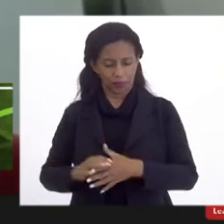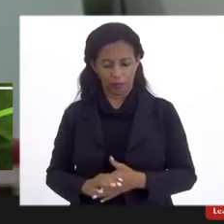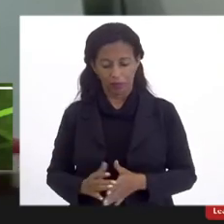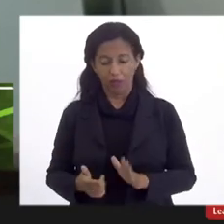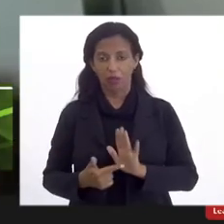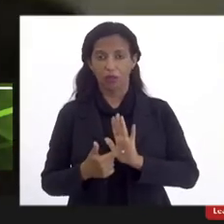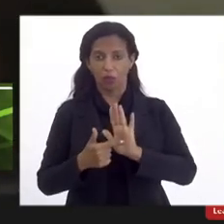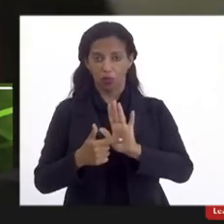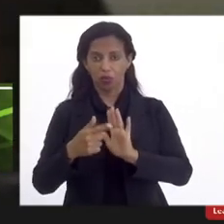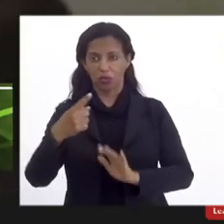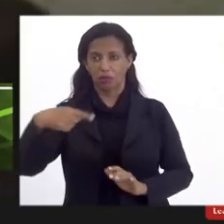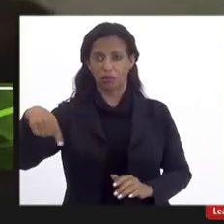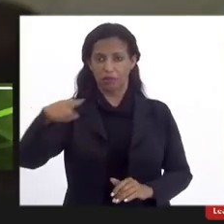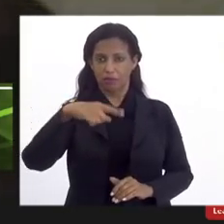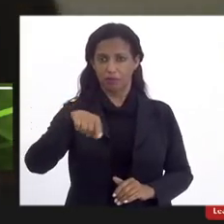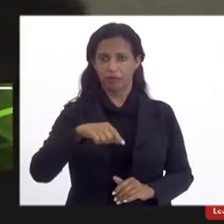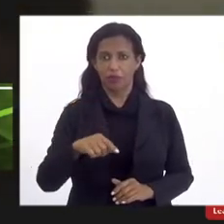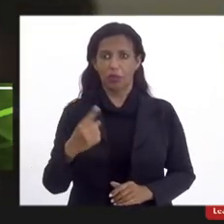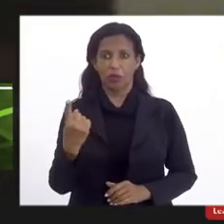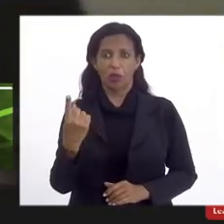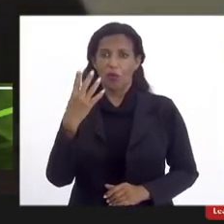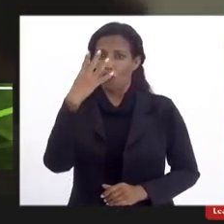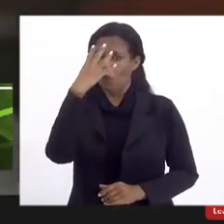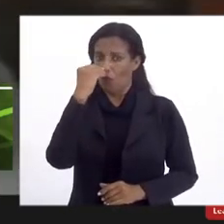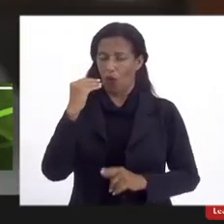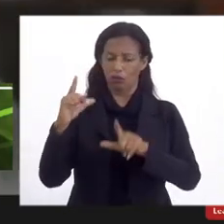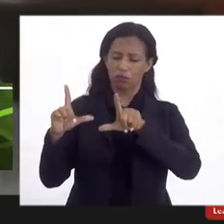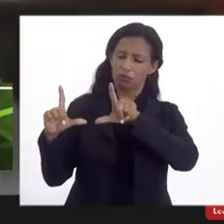para vocês aqui agora uma foto.